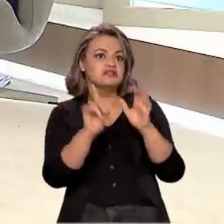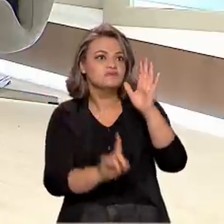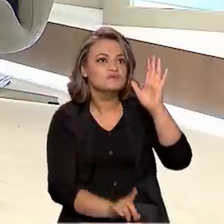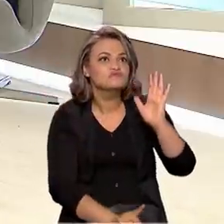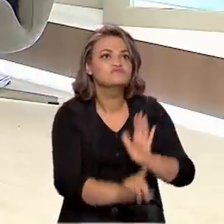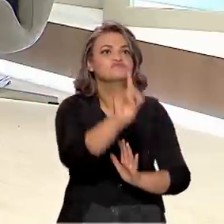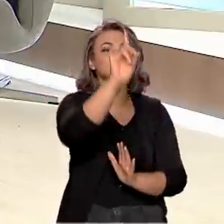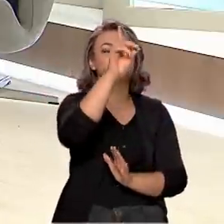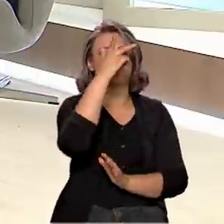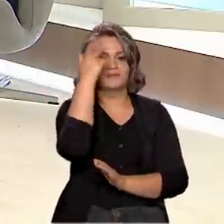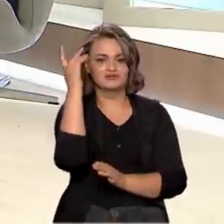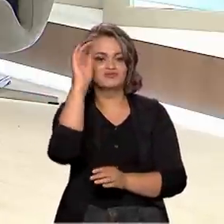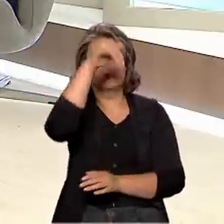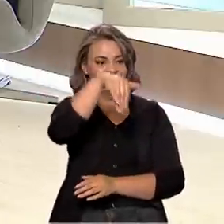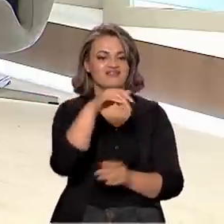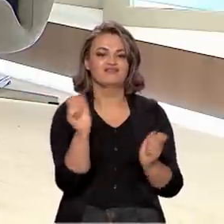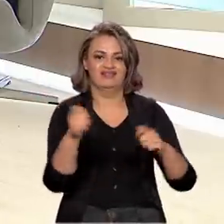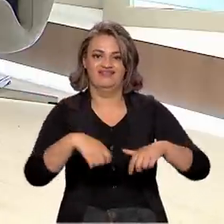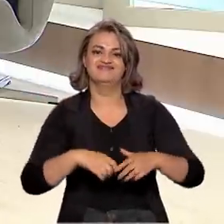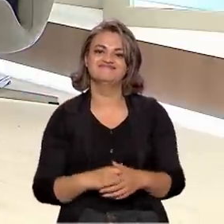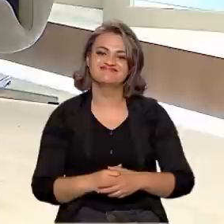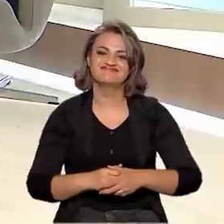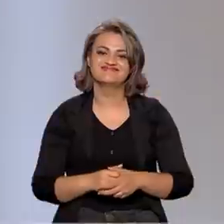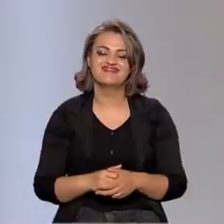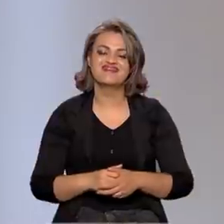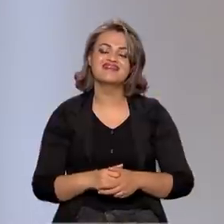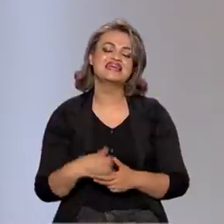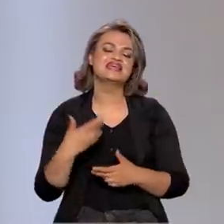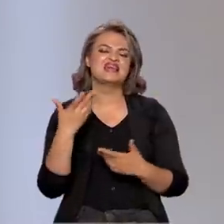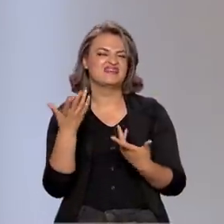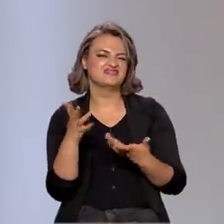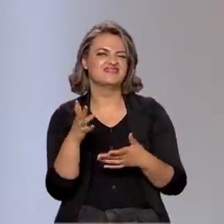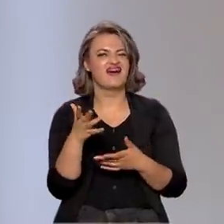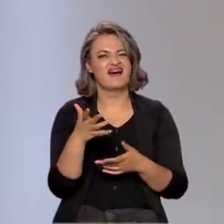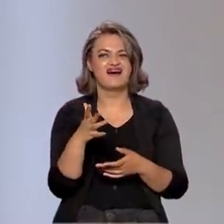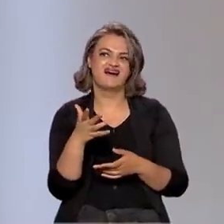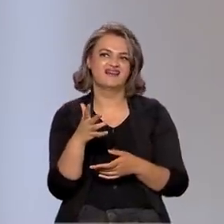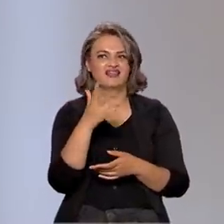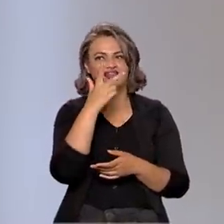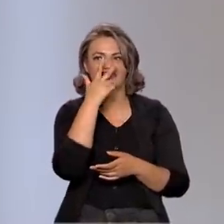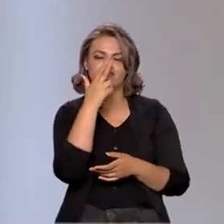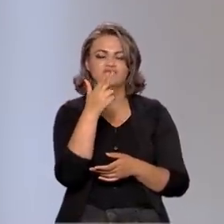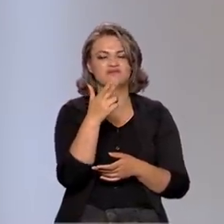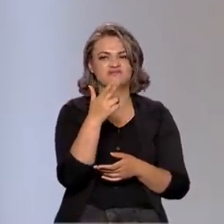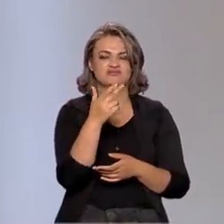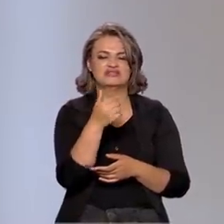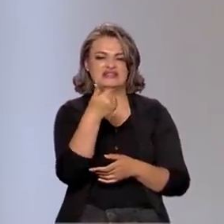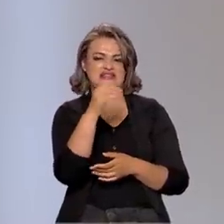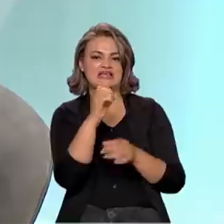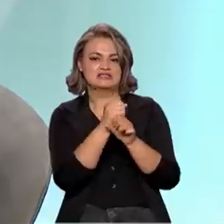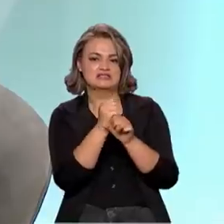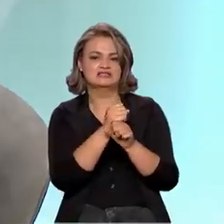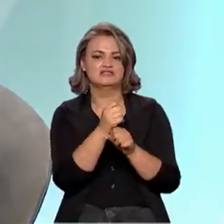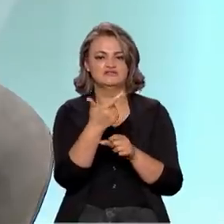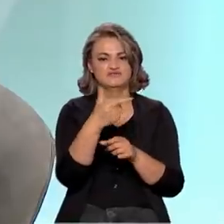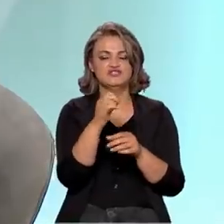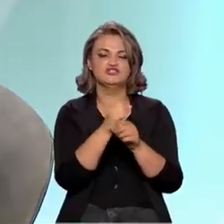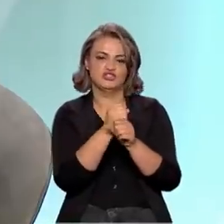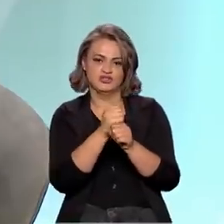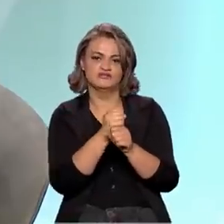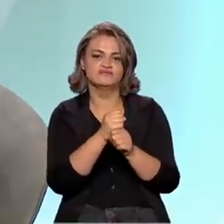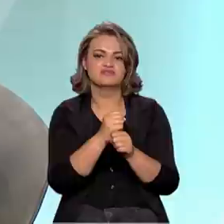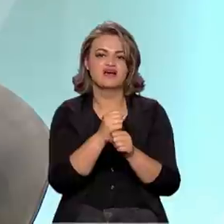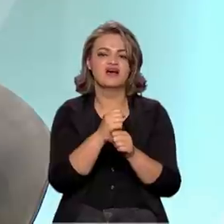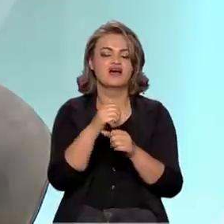carregando passageiros. E aí a gente vai, demora ainda, provavelmente, uma década ou duas décadas para que a gente tenha